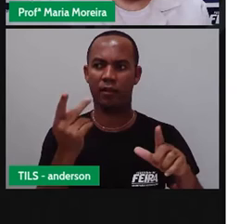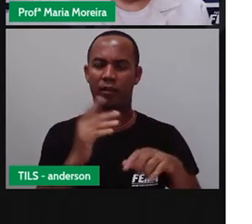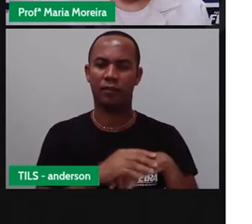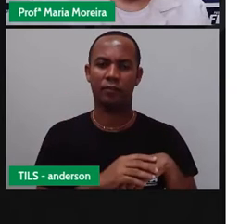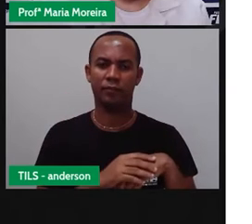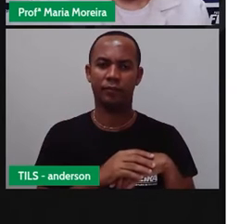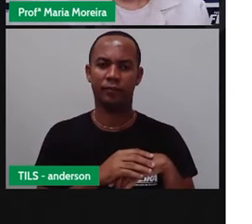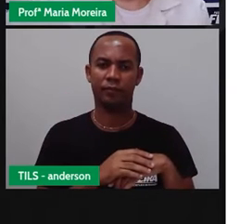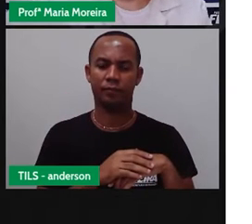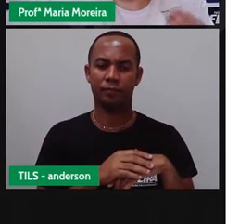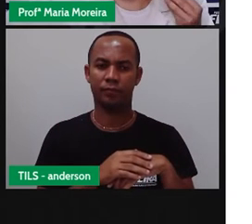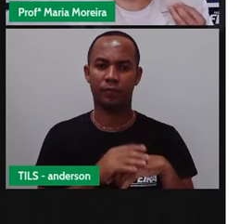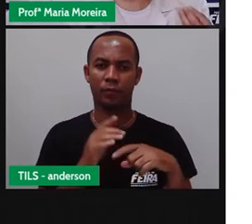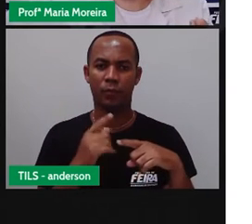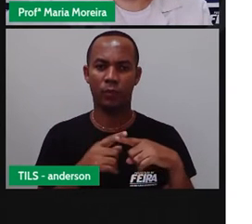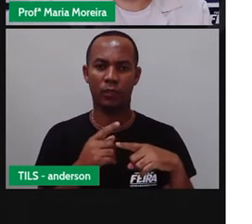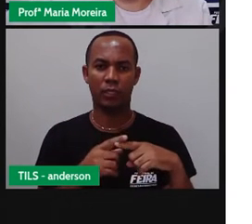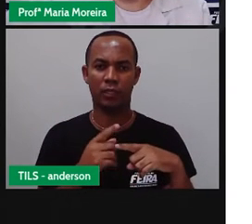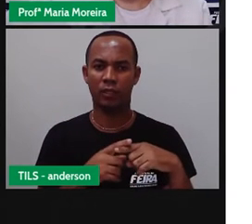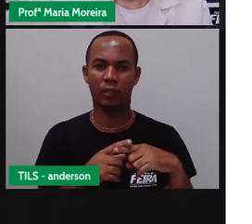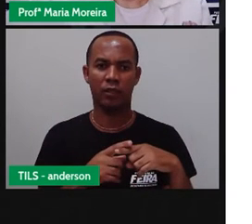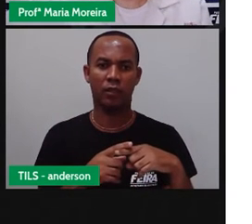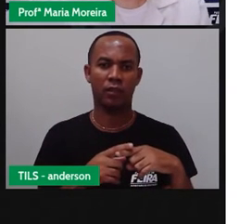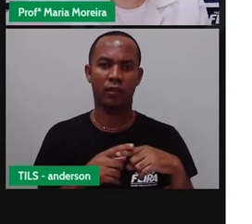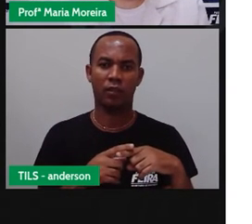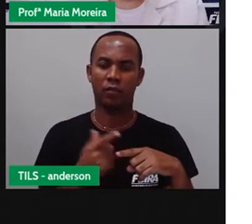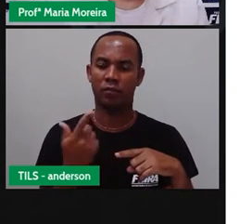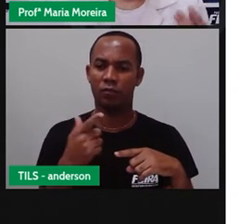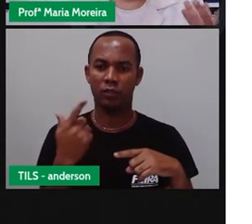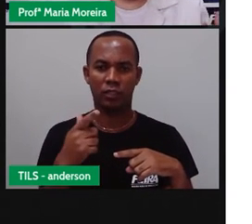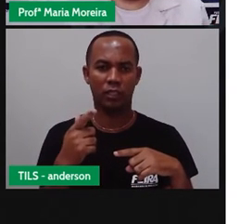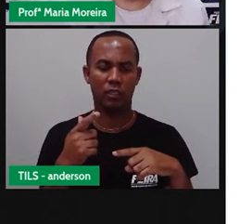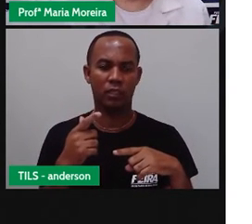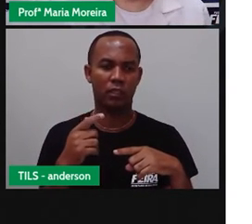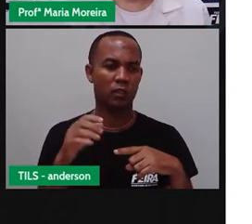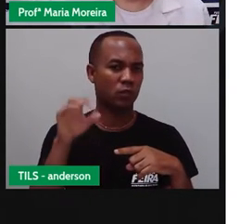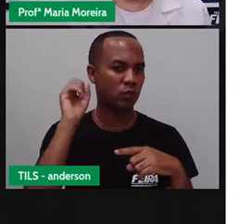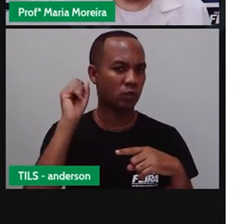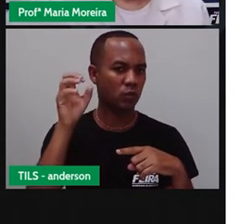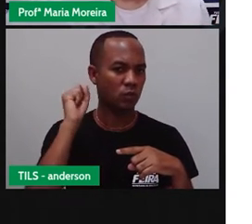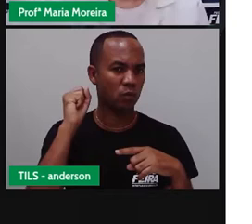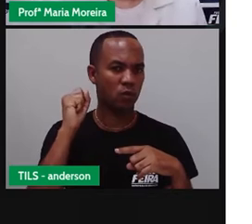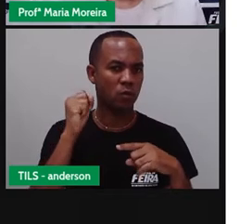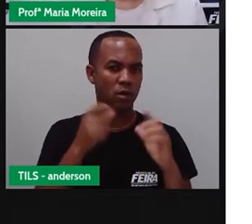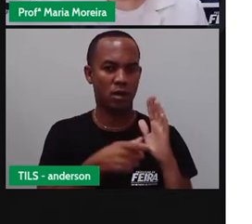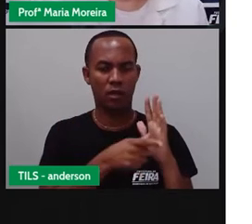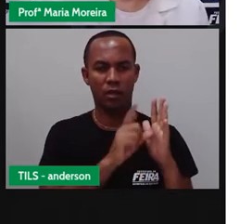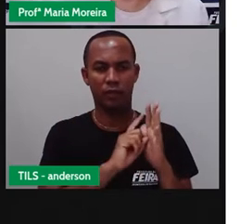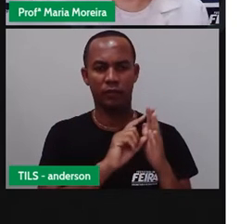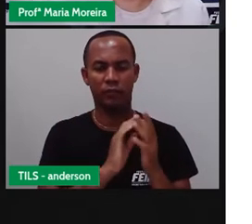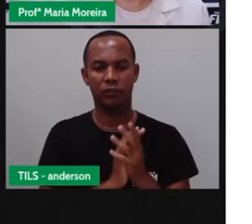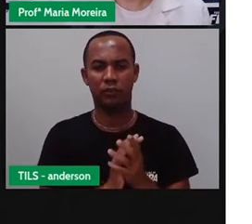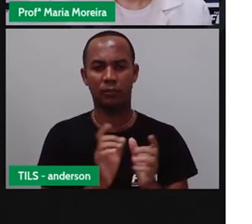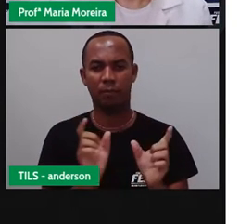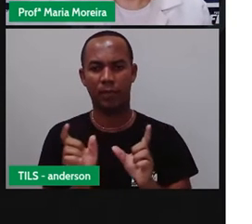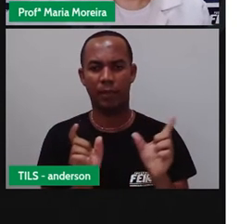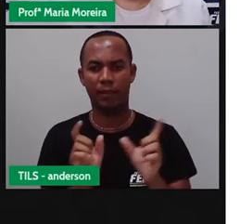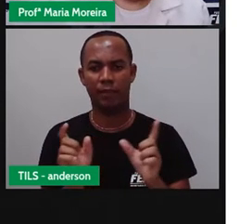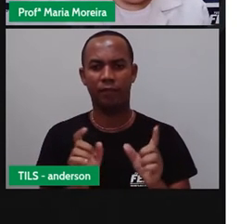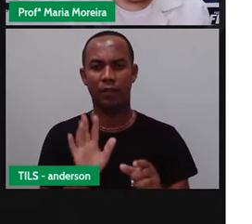outras letras, não isso? Porque ela não possui o quê? Um som, quando ela vem aí no início da palavra.